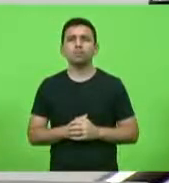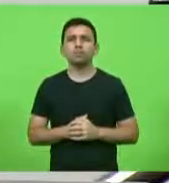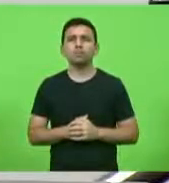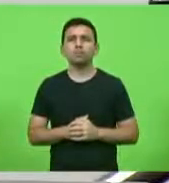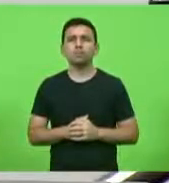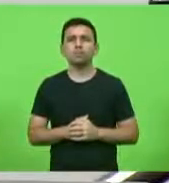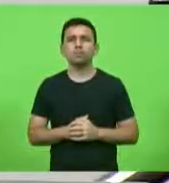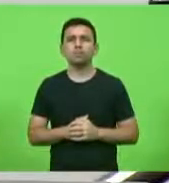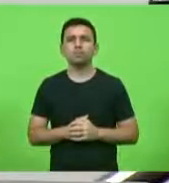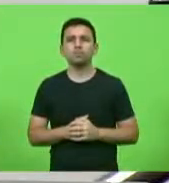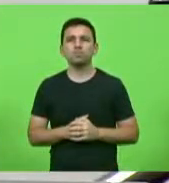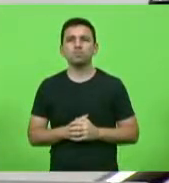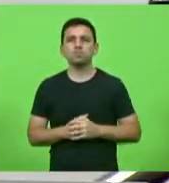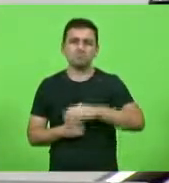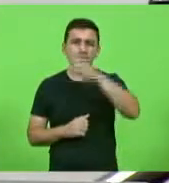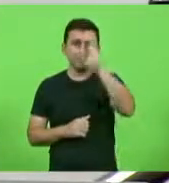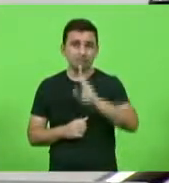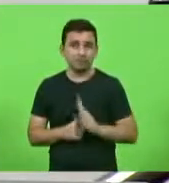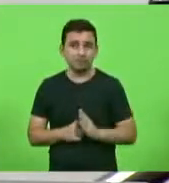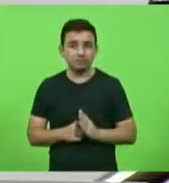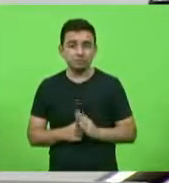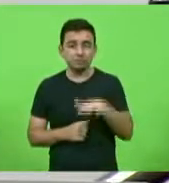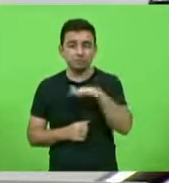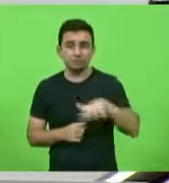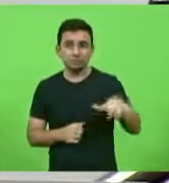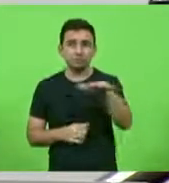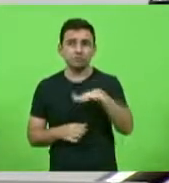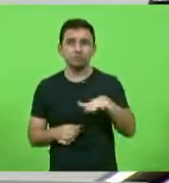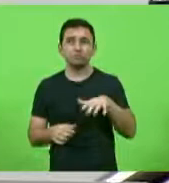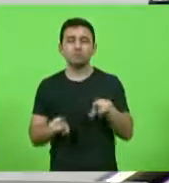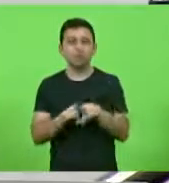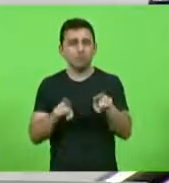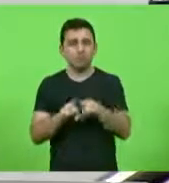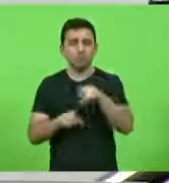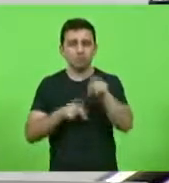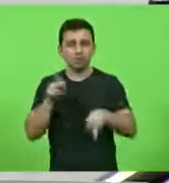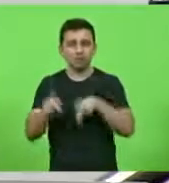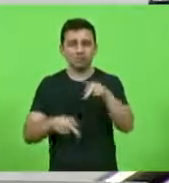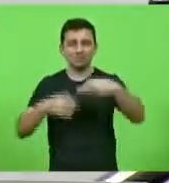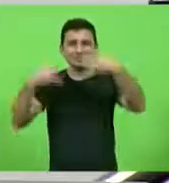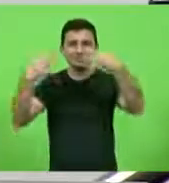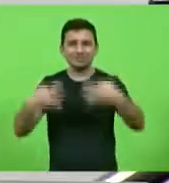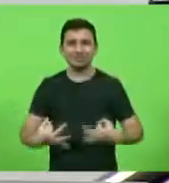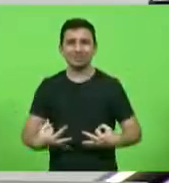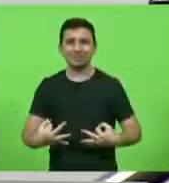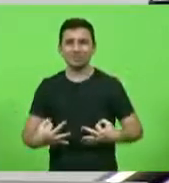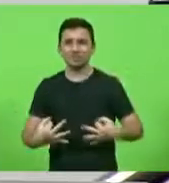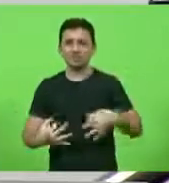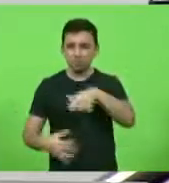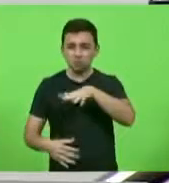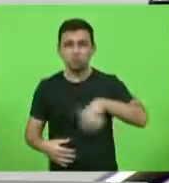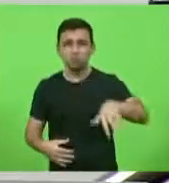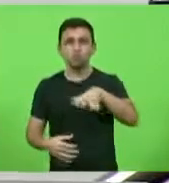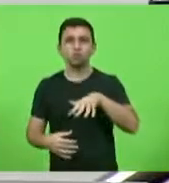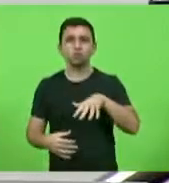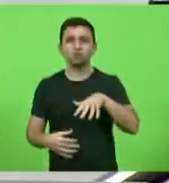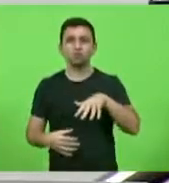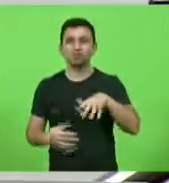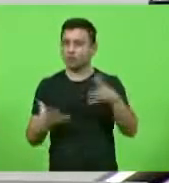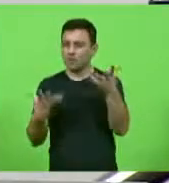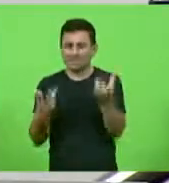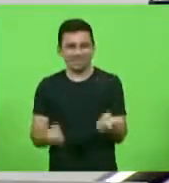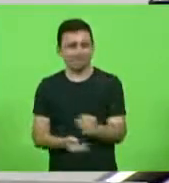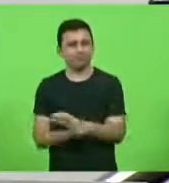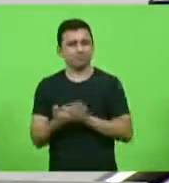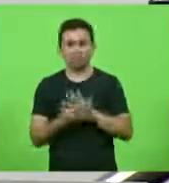nem o Brasil e muito menos o povo honesto e trabalhador de Santa Catarina aceito mais